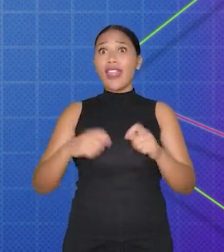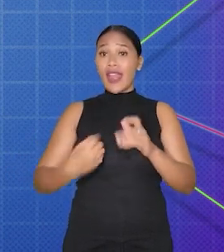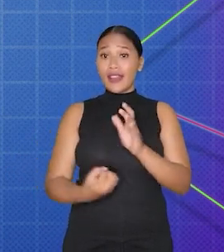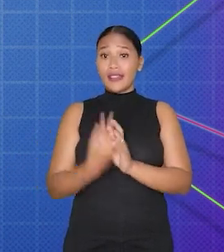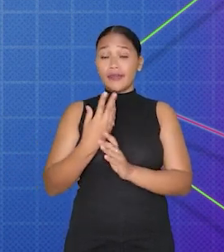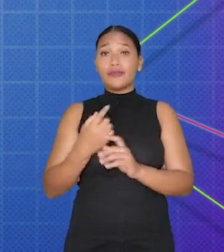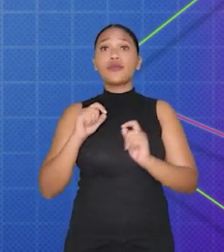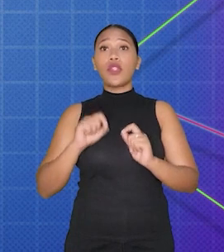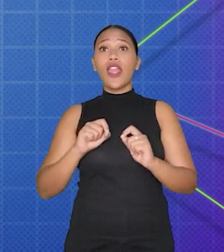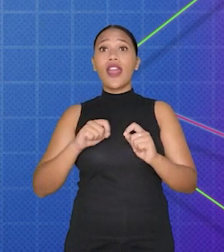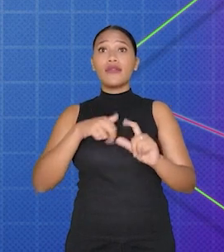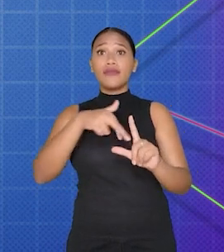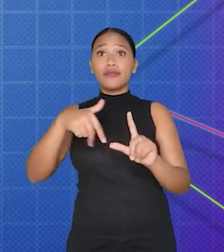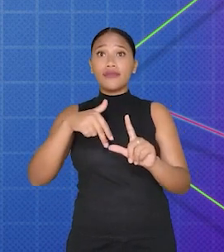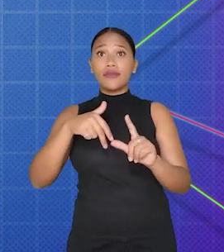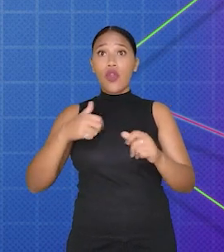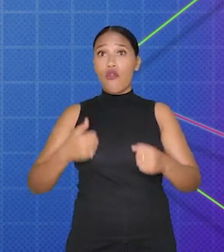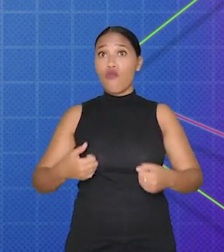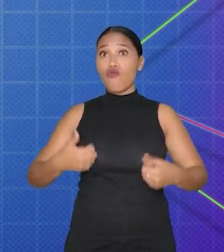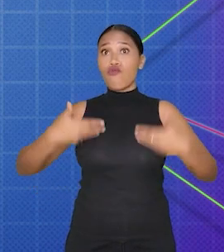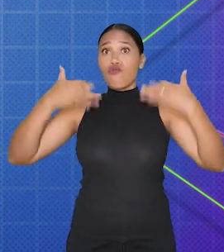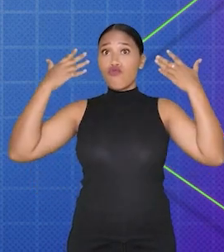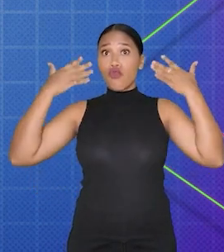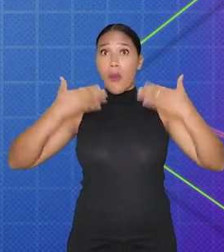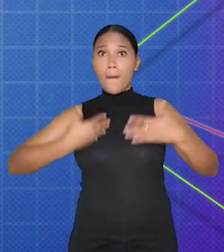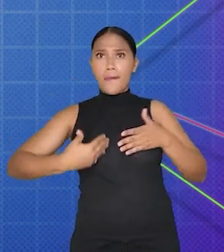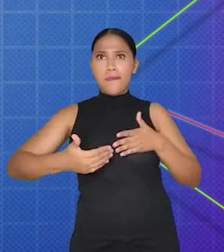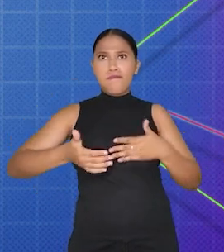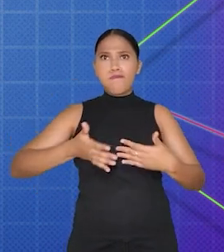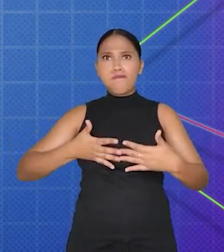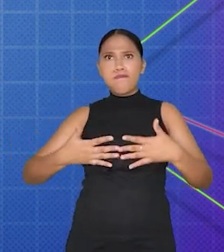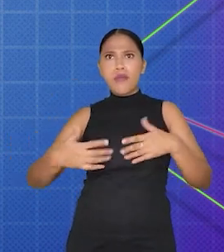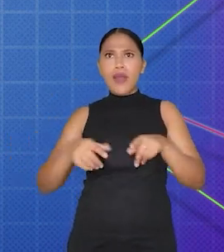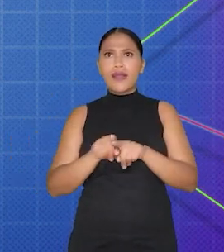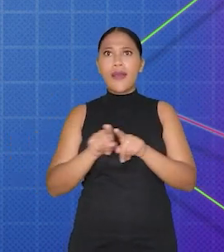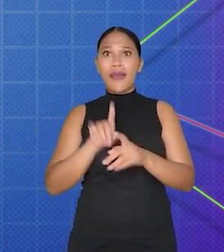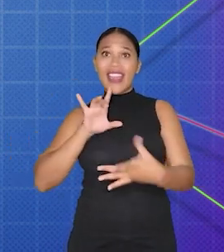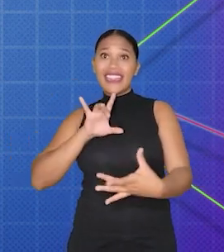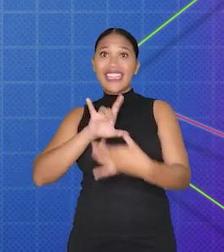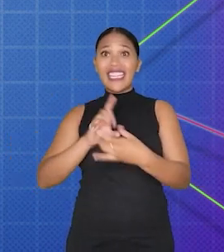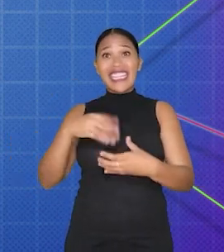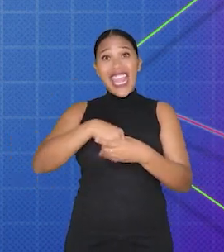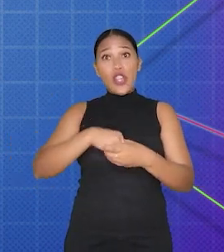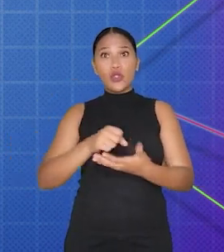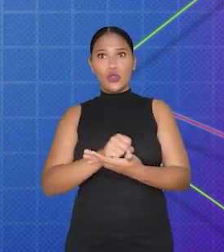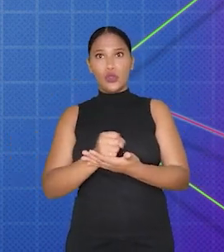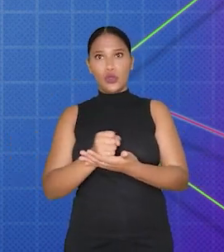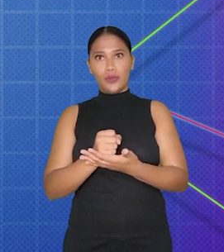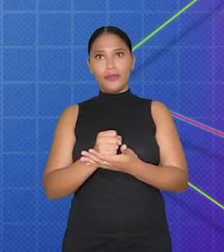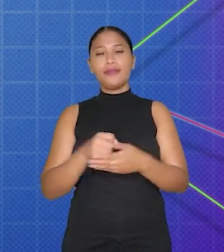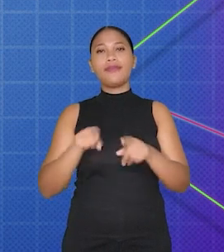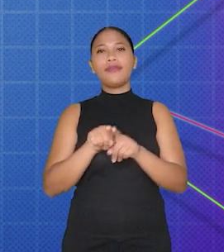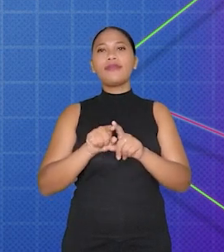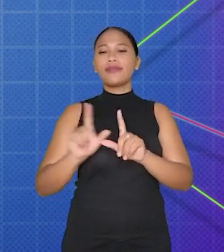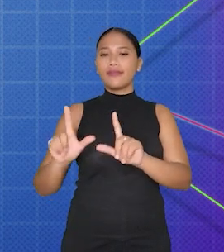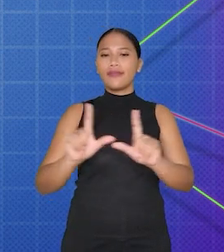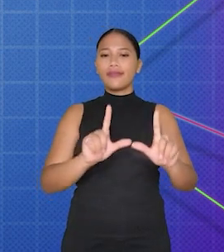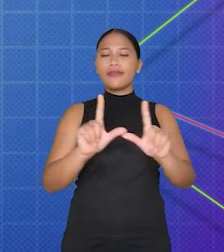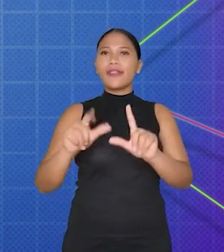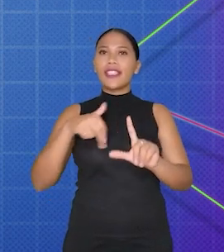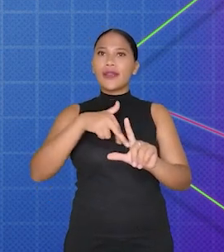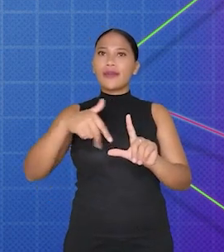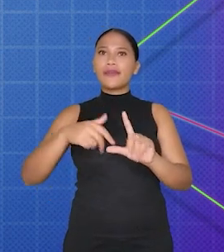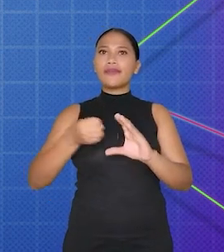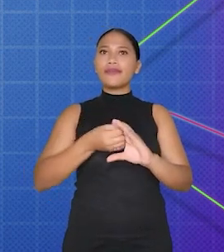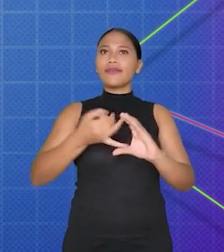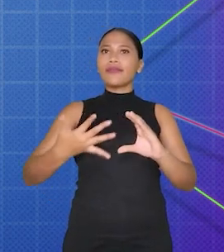possível criar personagens animados, fundos dinâmicos e objetos interativos no jogo. Além disso, a integração de imagens